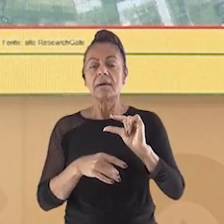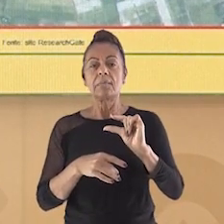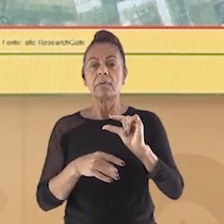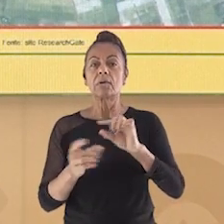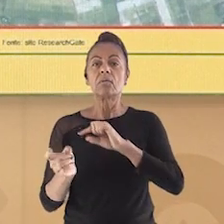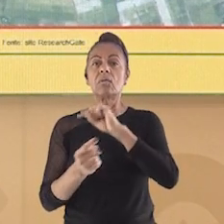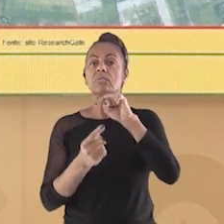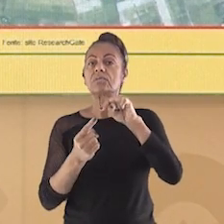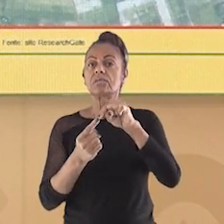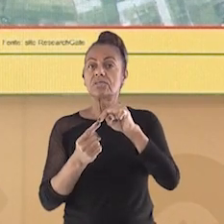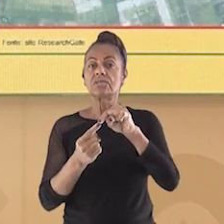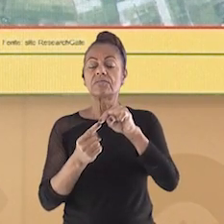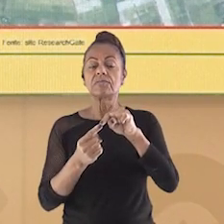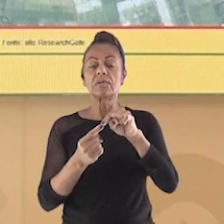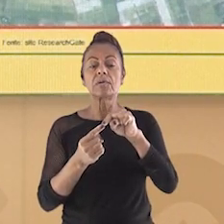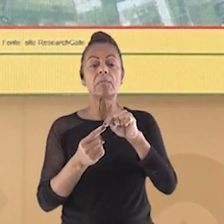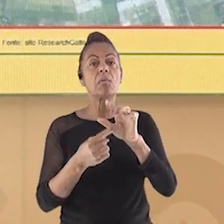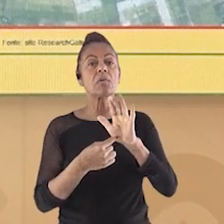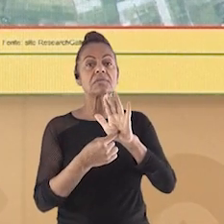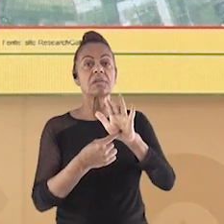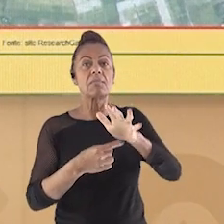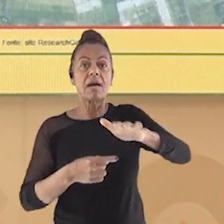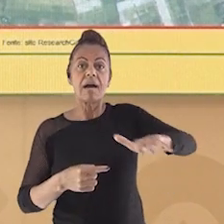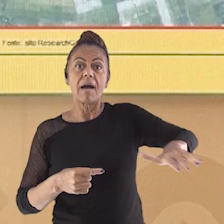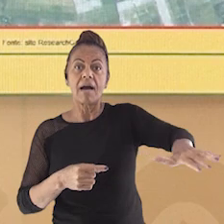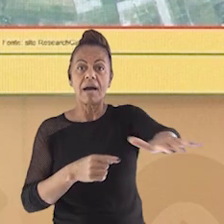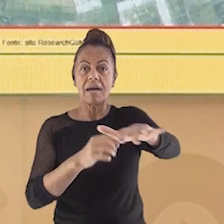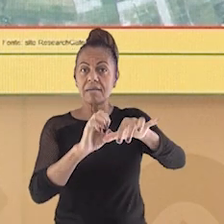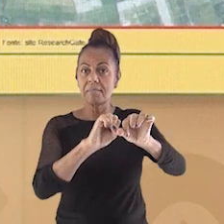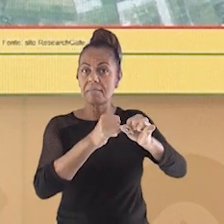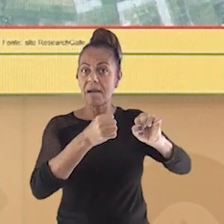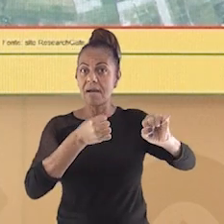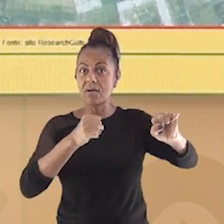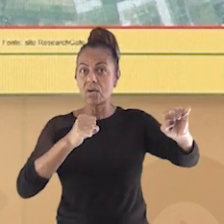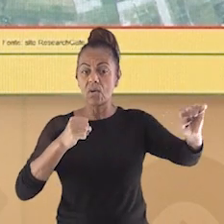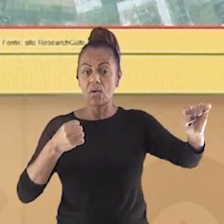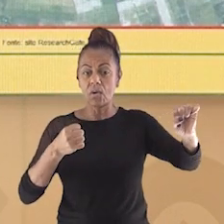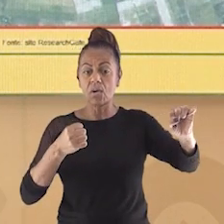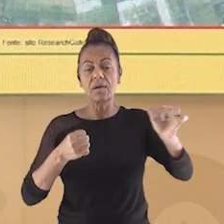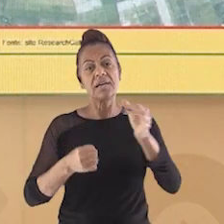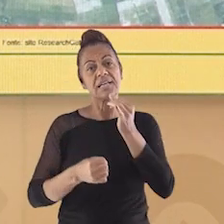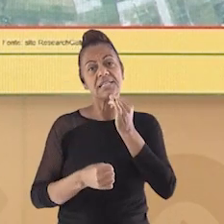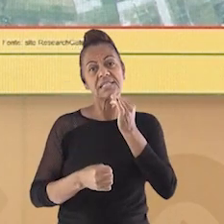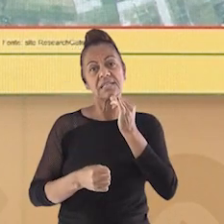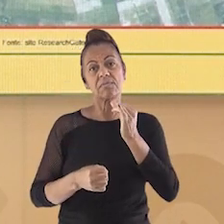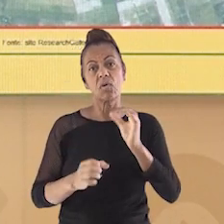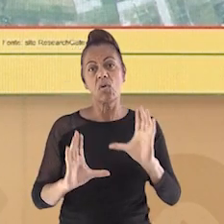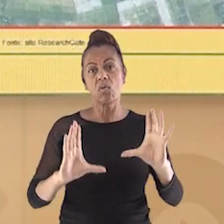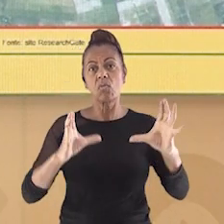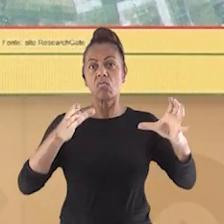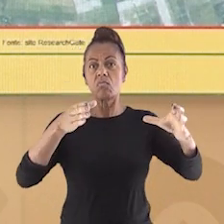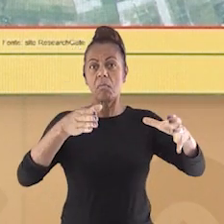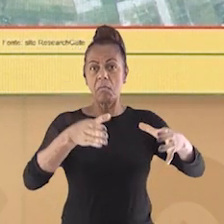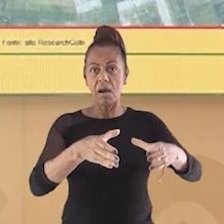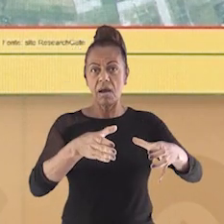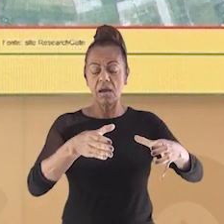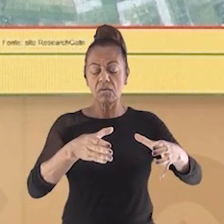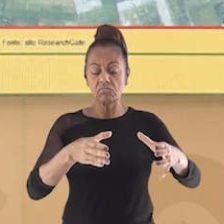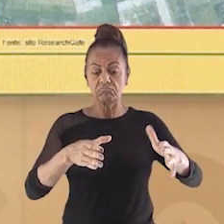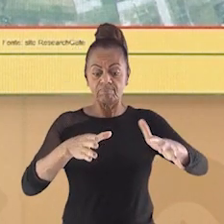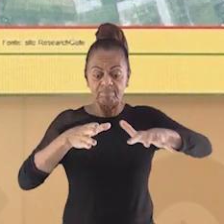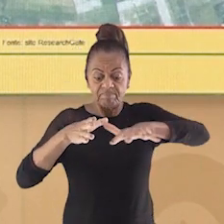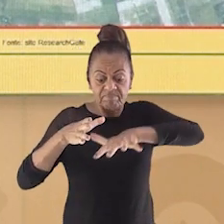representar uma área maior. Por exemplo, dessa imagem aqui, um bairro inteiro. Já quando